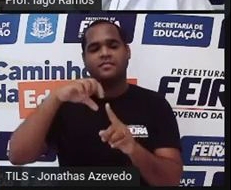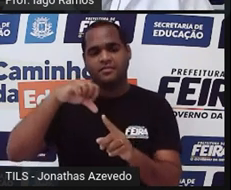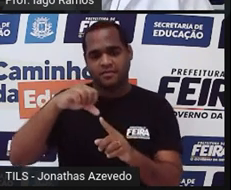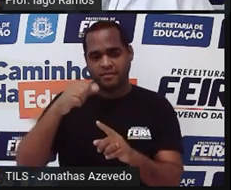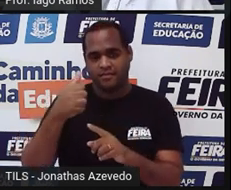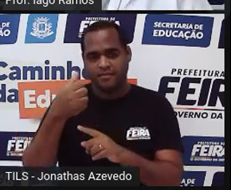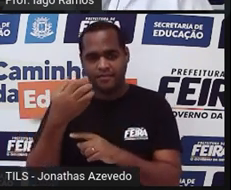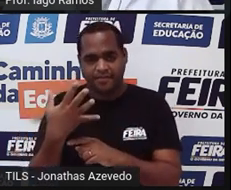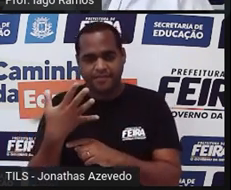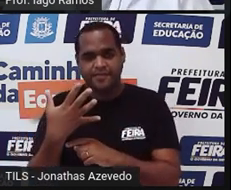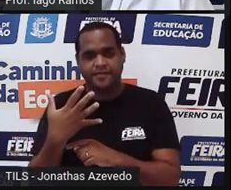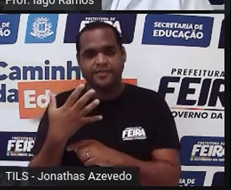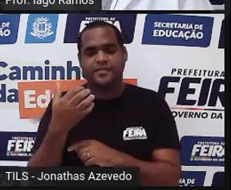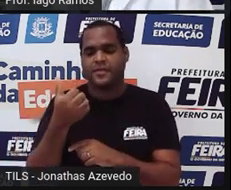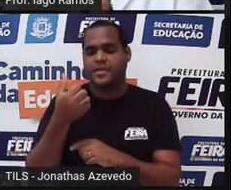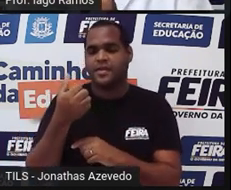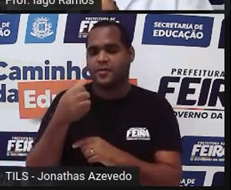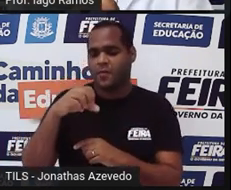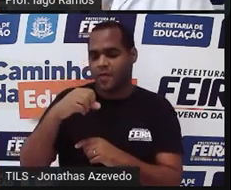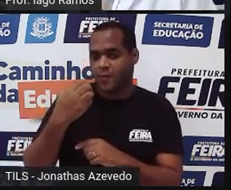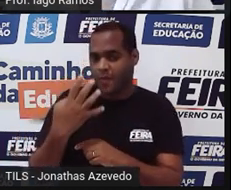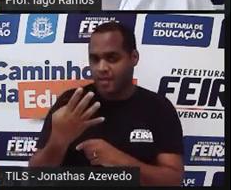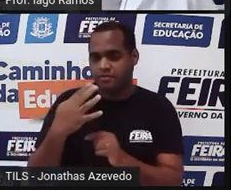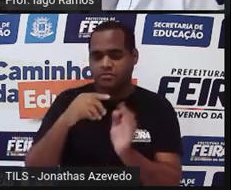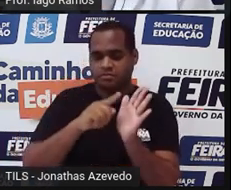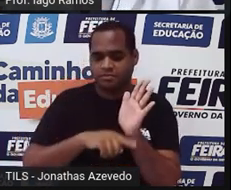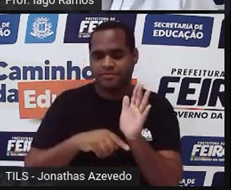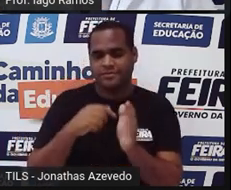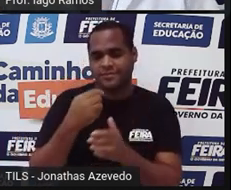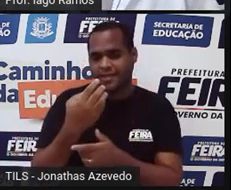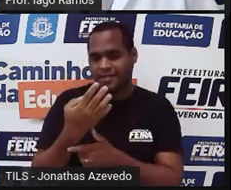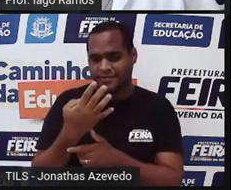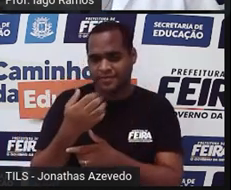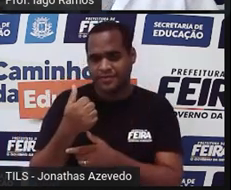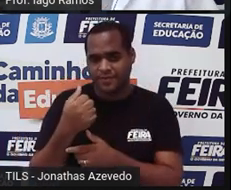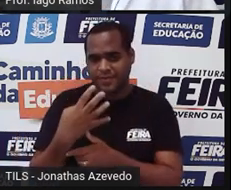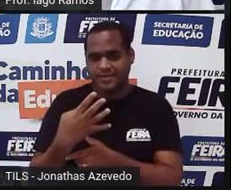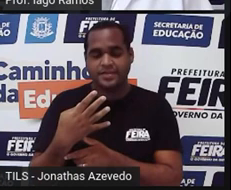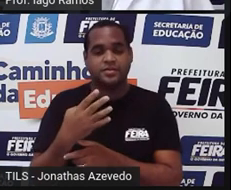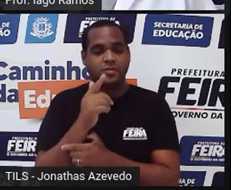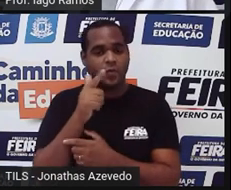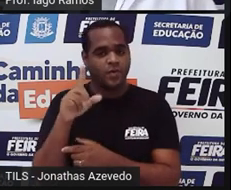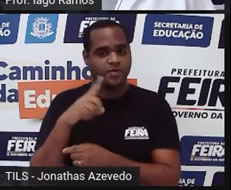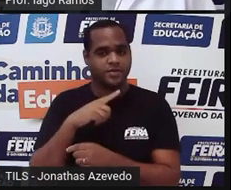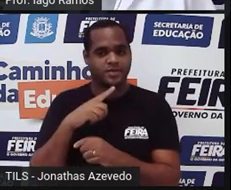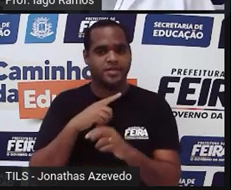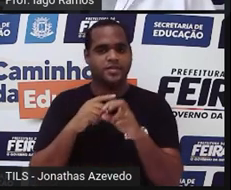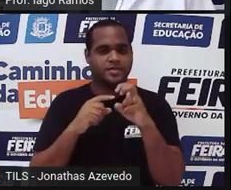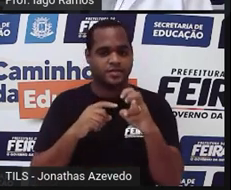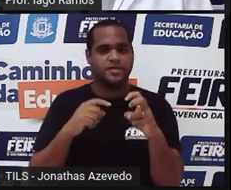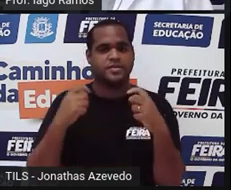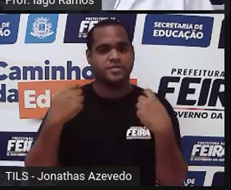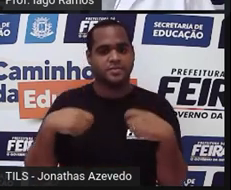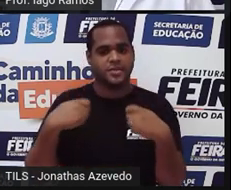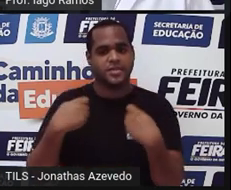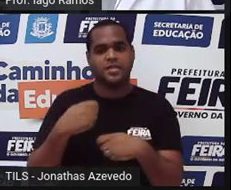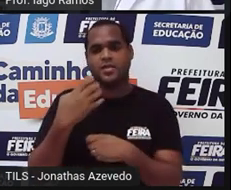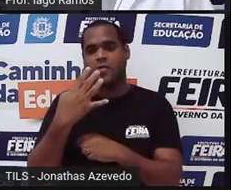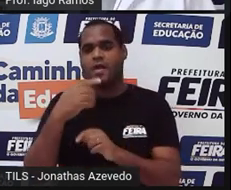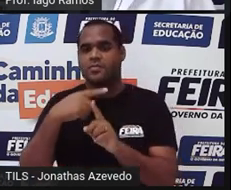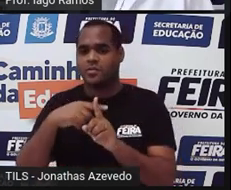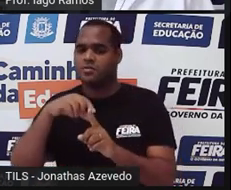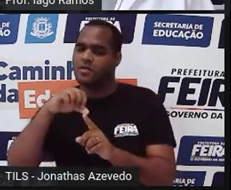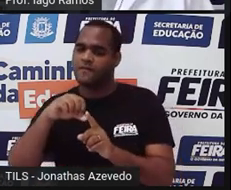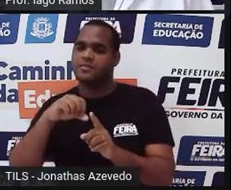14. 4 é menor do que 14. Ok? O lado 5 tem que ser menor do que a soma de 4 com 9.